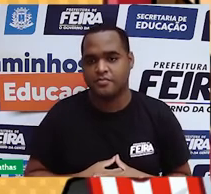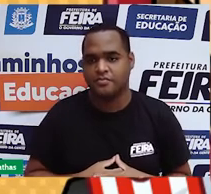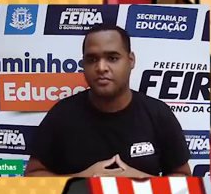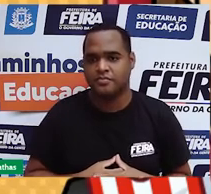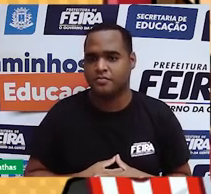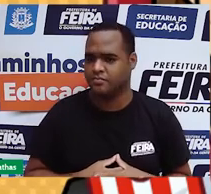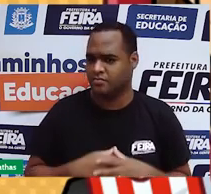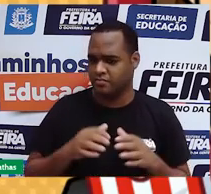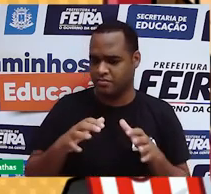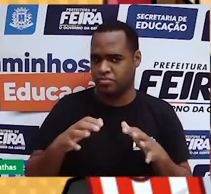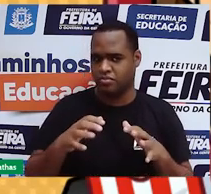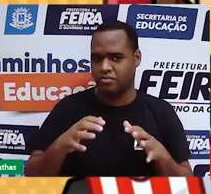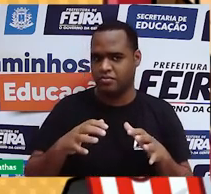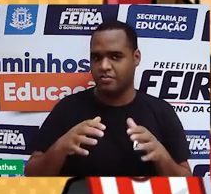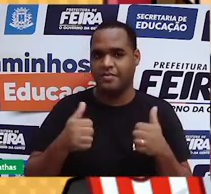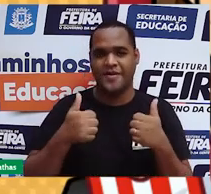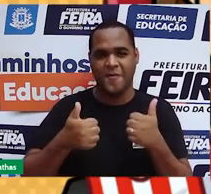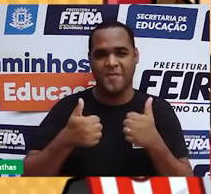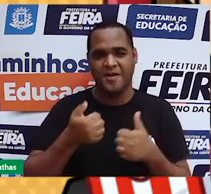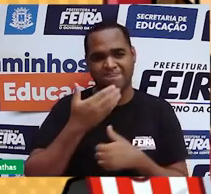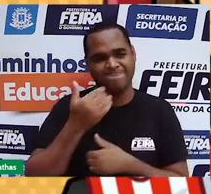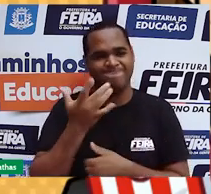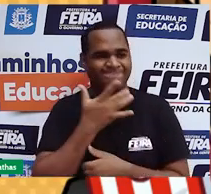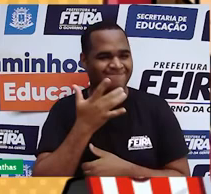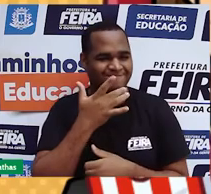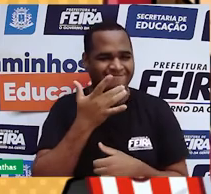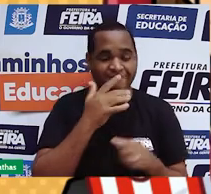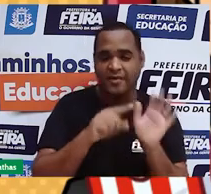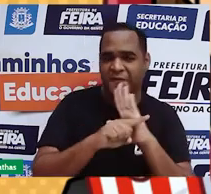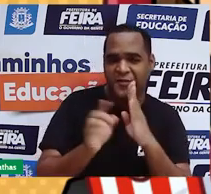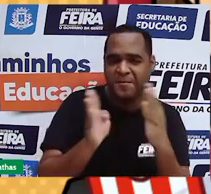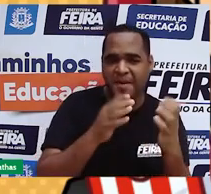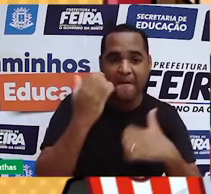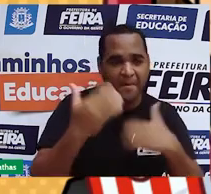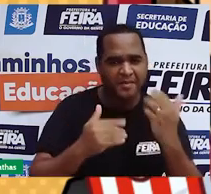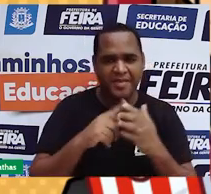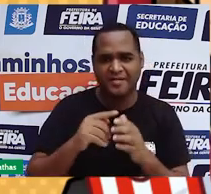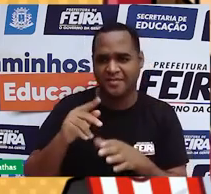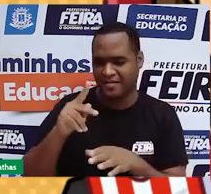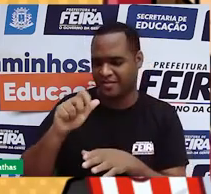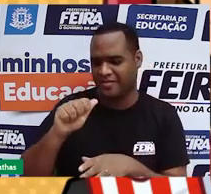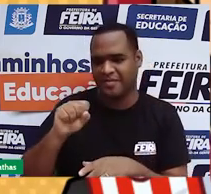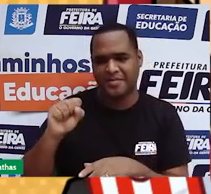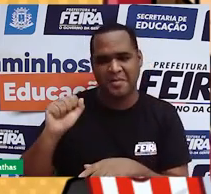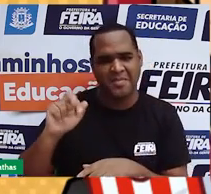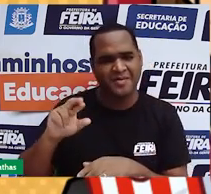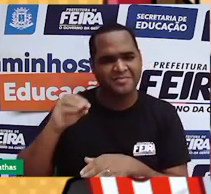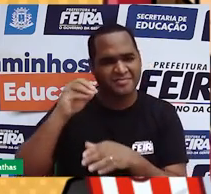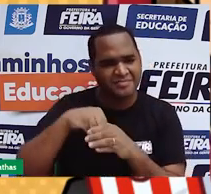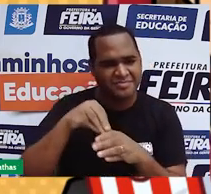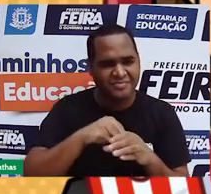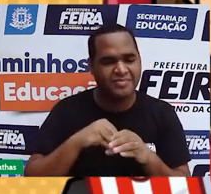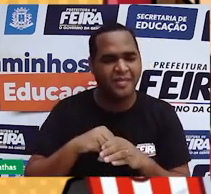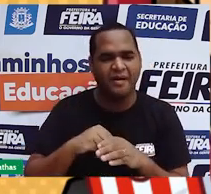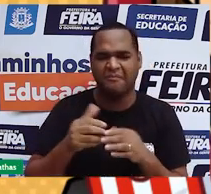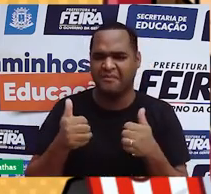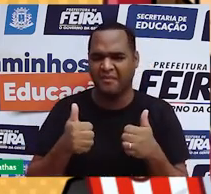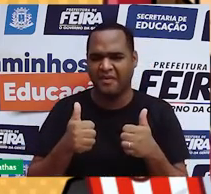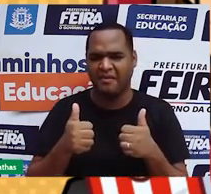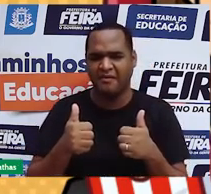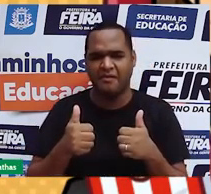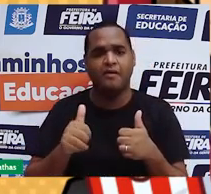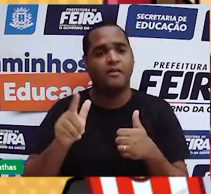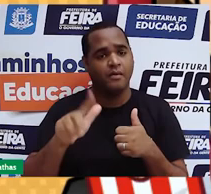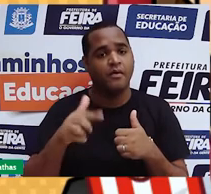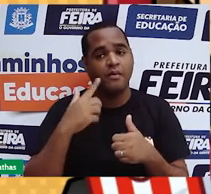Opa, falaram em pudim? Agora que esse vídeo vai começar a ficar gostoso. Mas com passas? Credo? Pois é, meu amigo. E pior